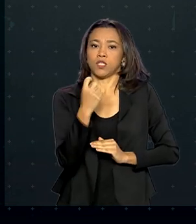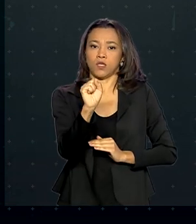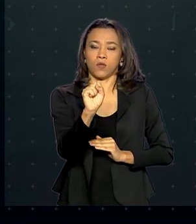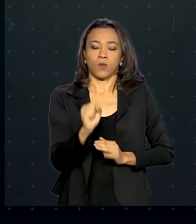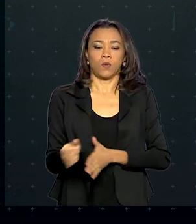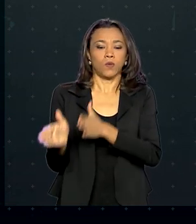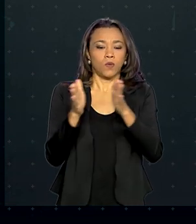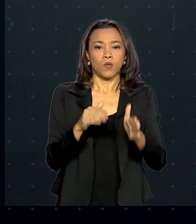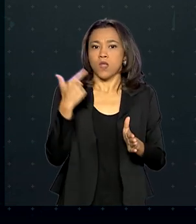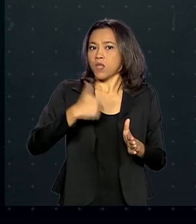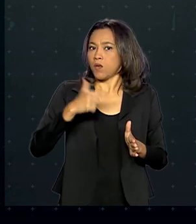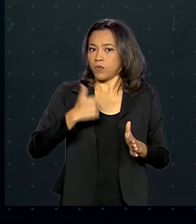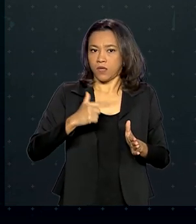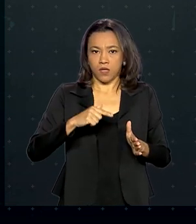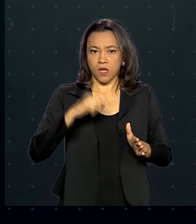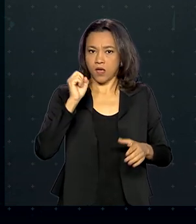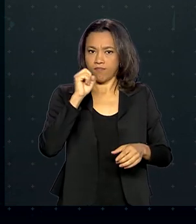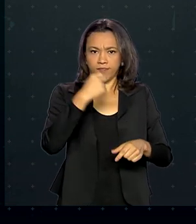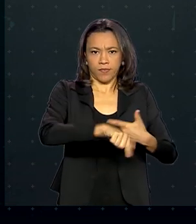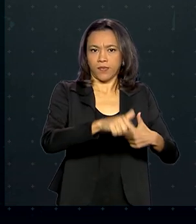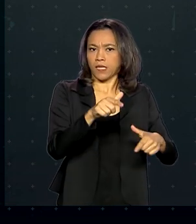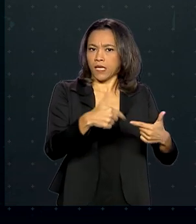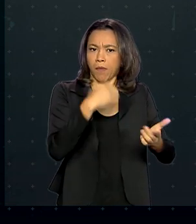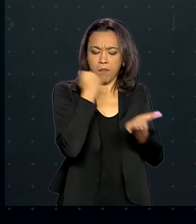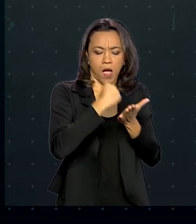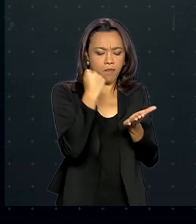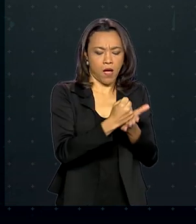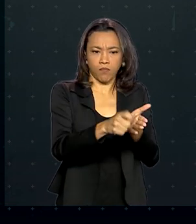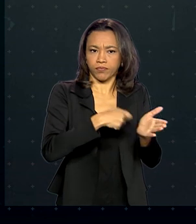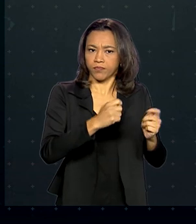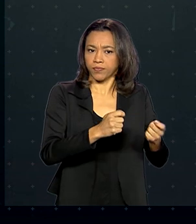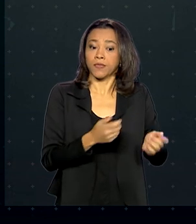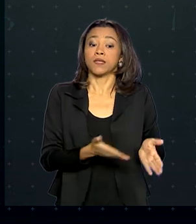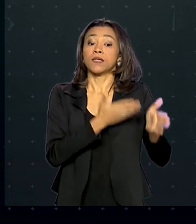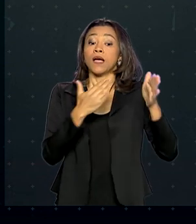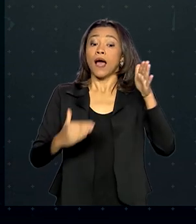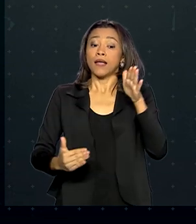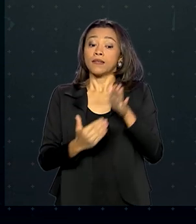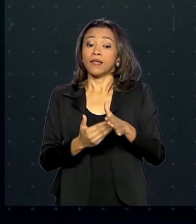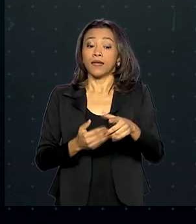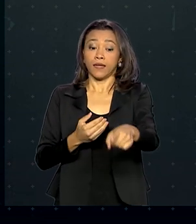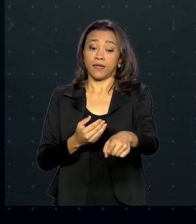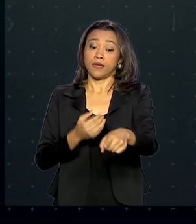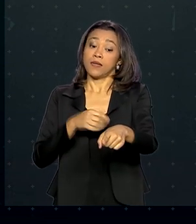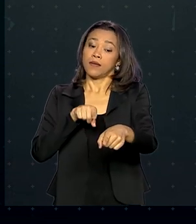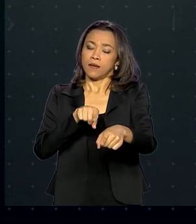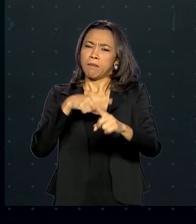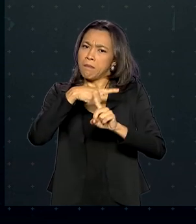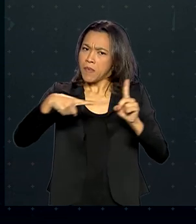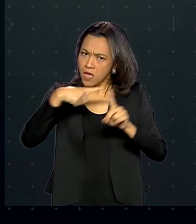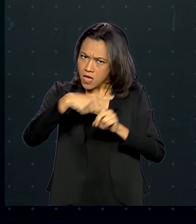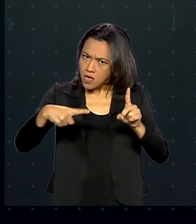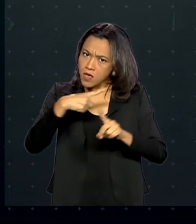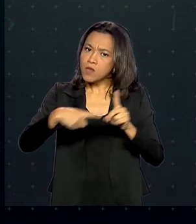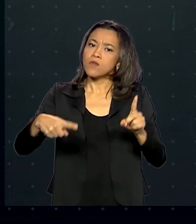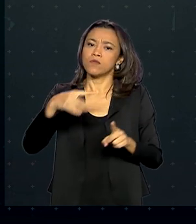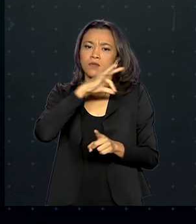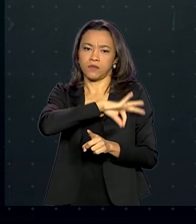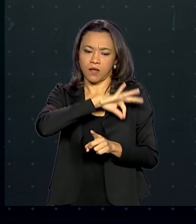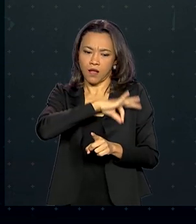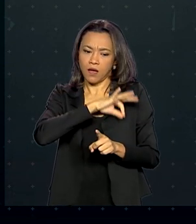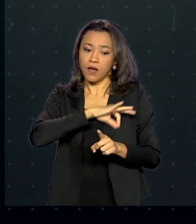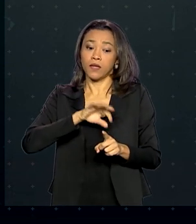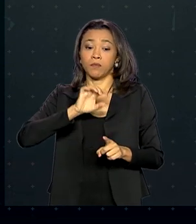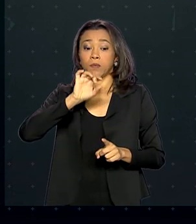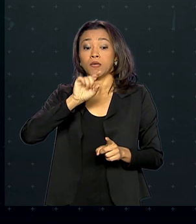não ter emprego formal, renda mensal de até meio salário mínimo por pessoa ou de até três salários mínimos por